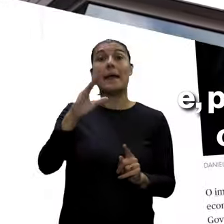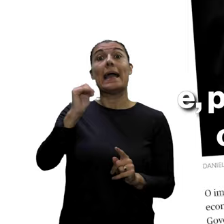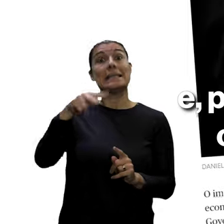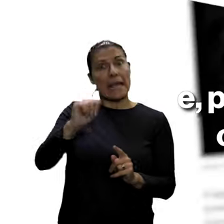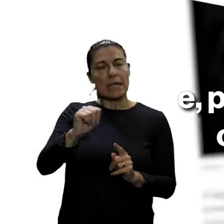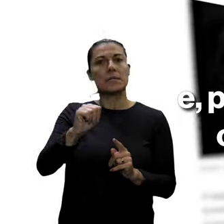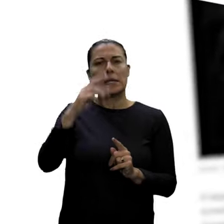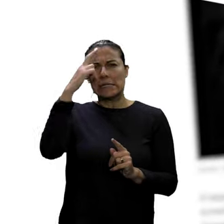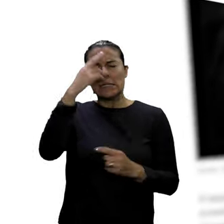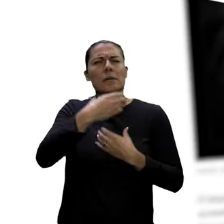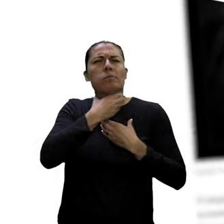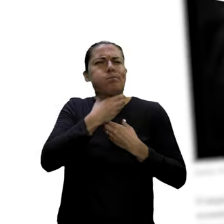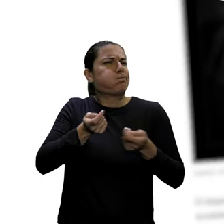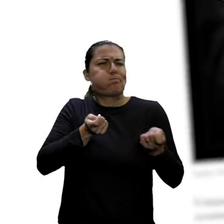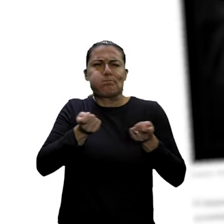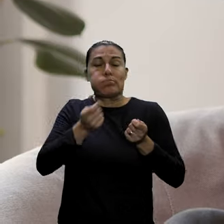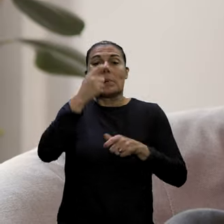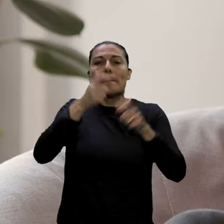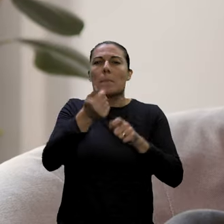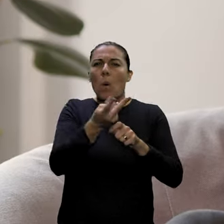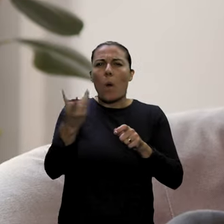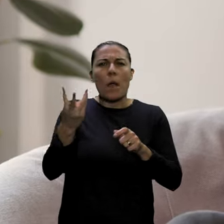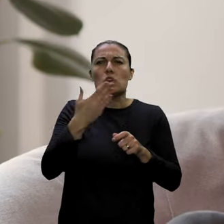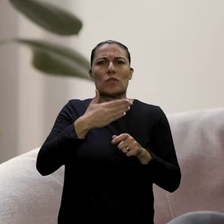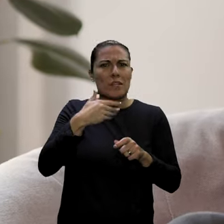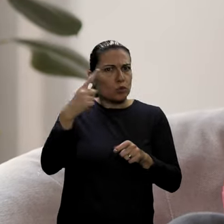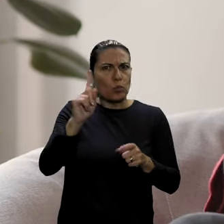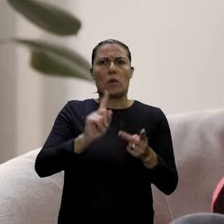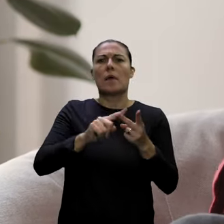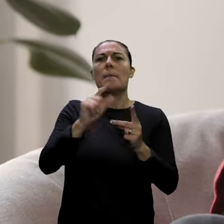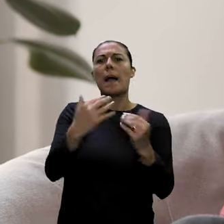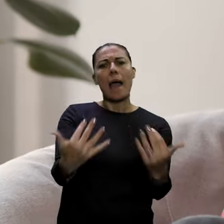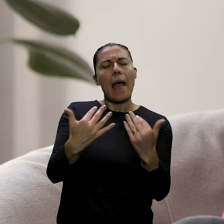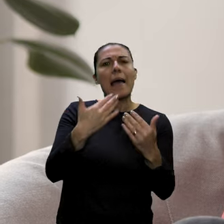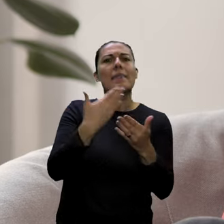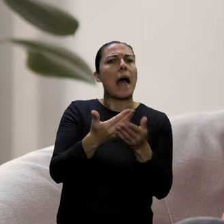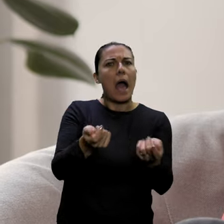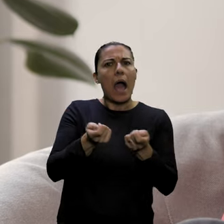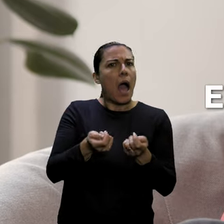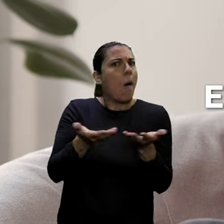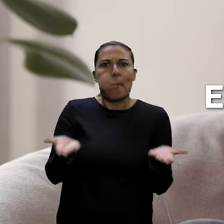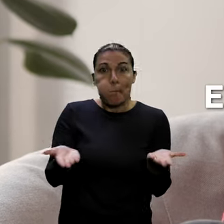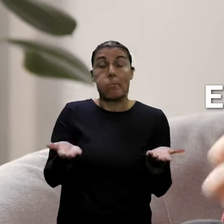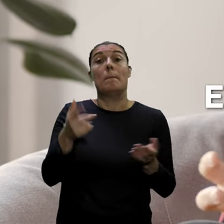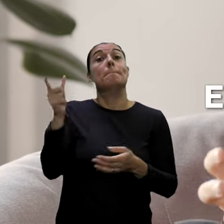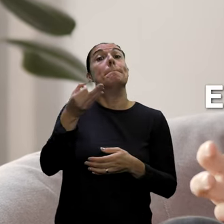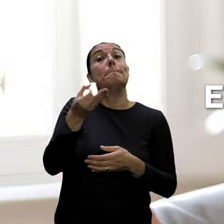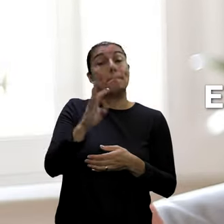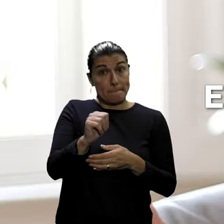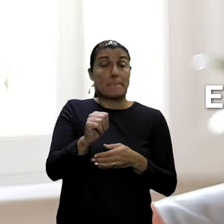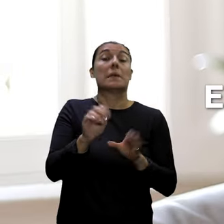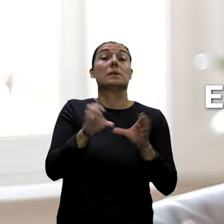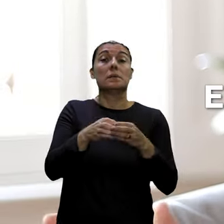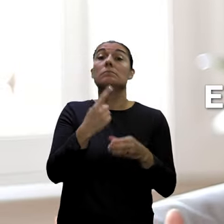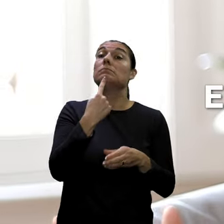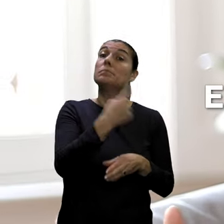estava de facto exaurido e não tinha os profissionais suficientes nem meios para atrair esses profissionais. E o que o Partido Socialista